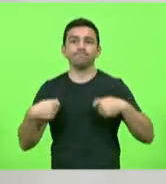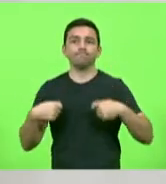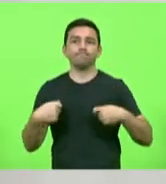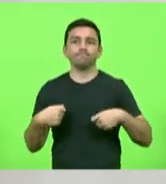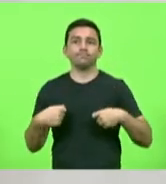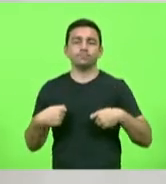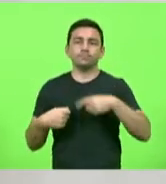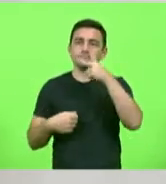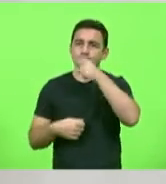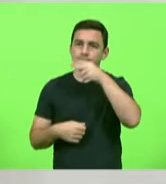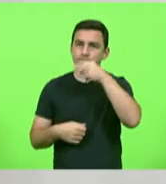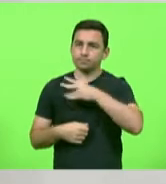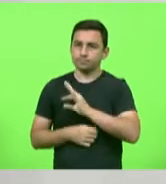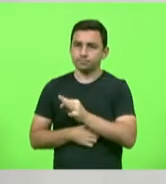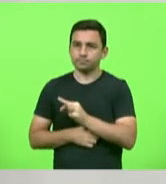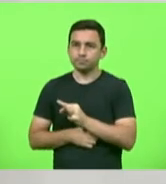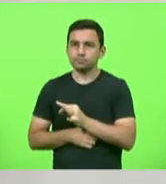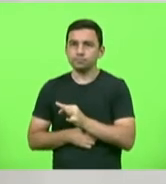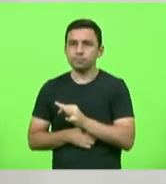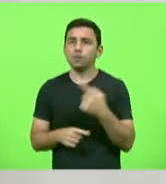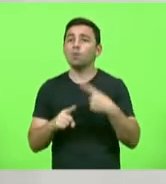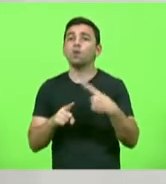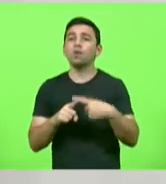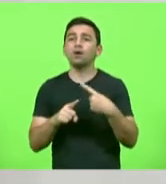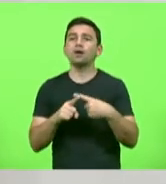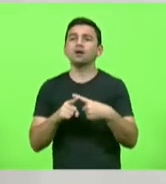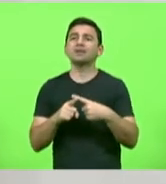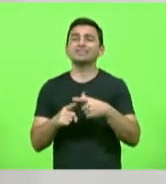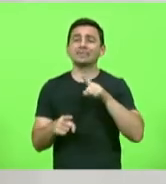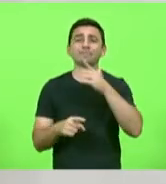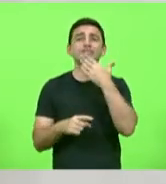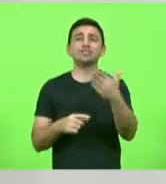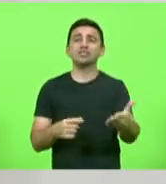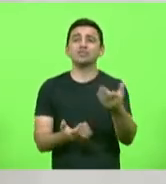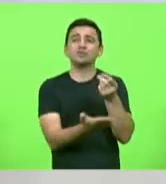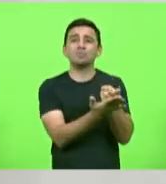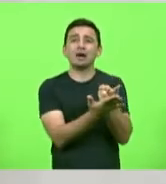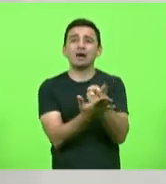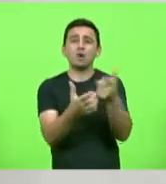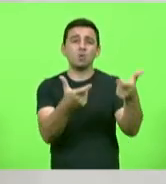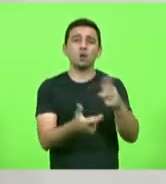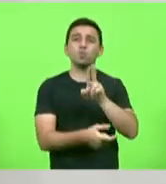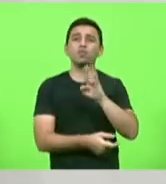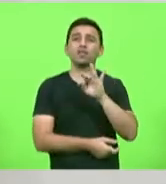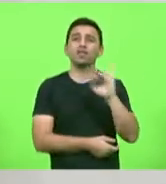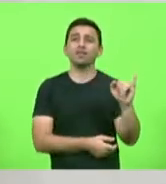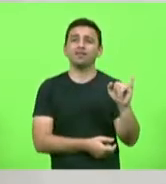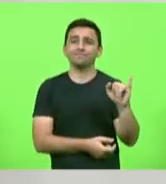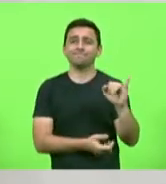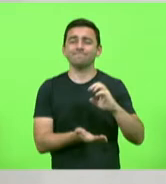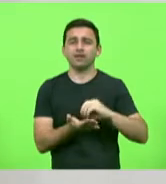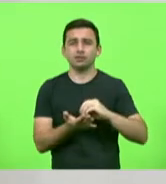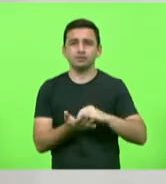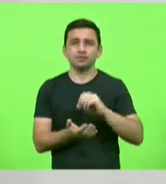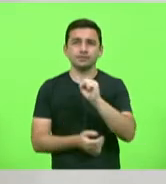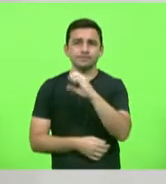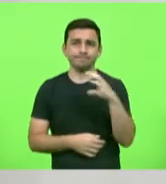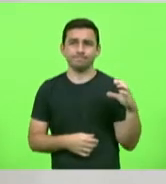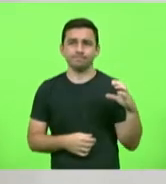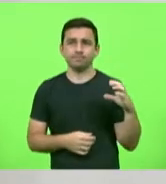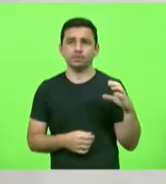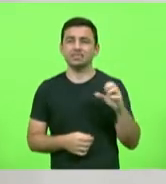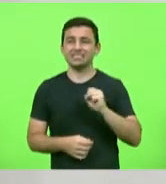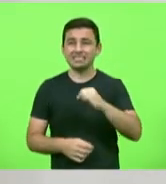Kennedy, em razão da demanda de leitos hospitalares em Santa Catarina. Se temos um